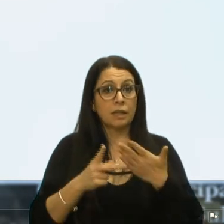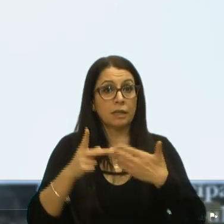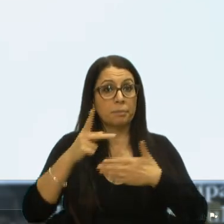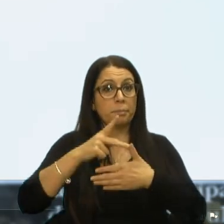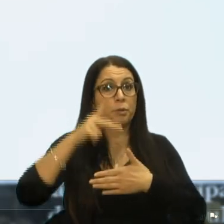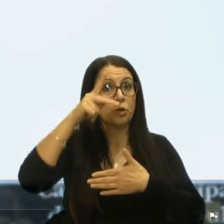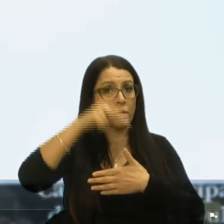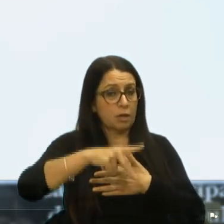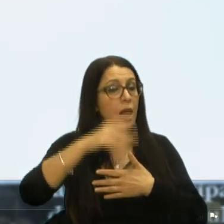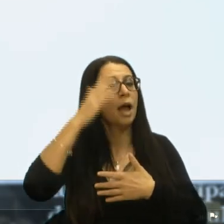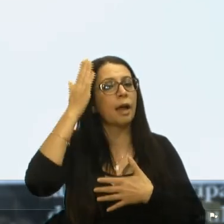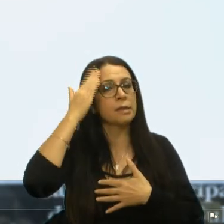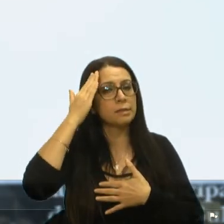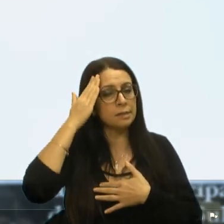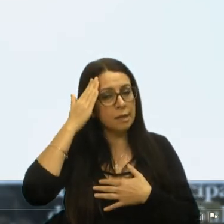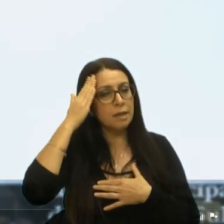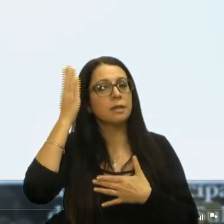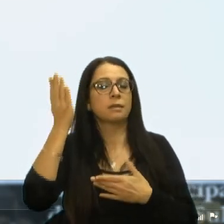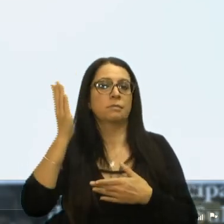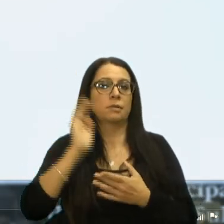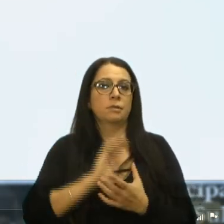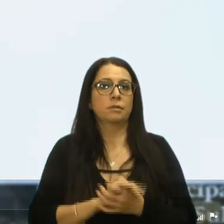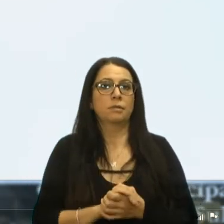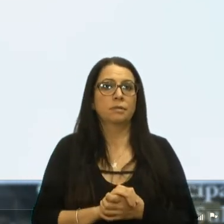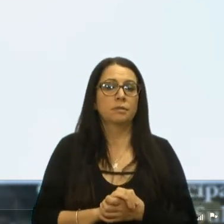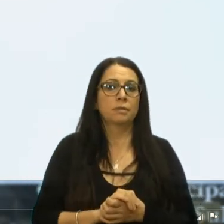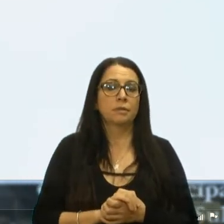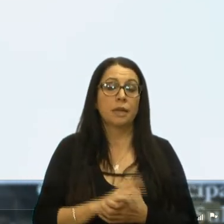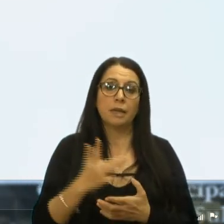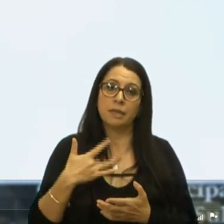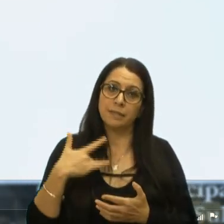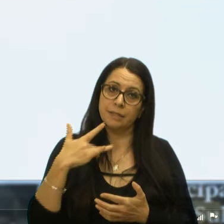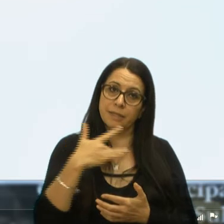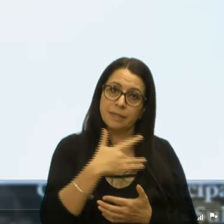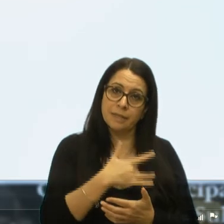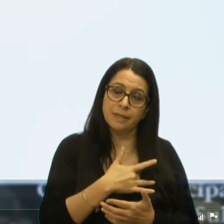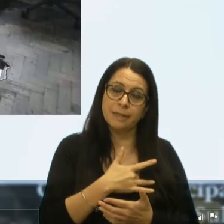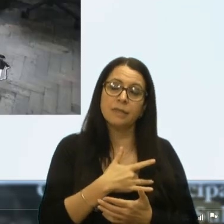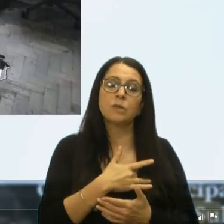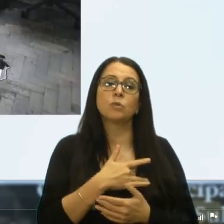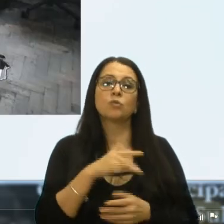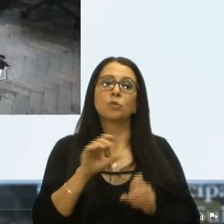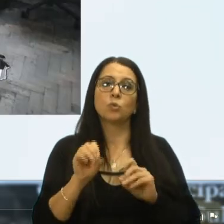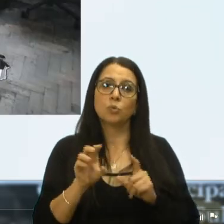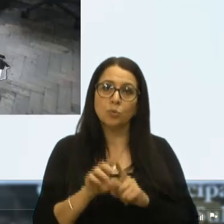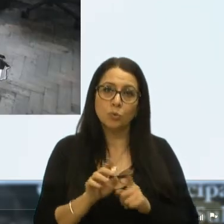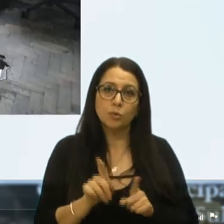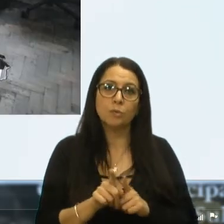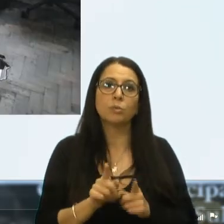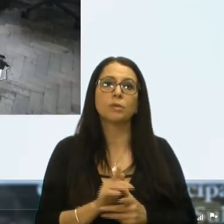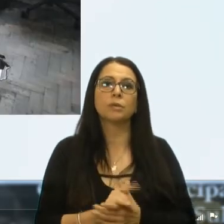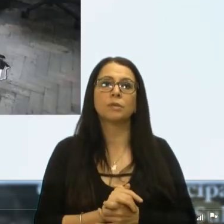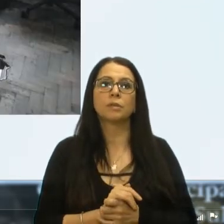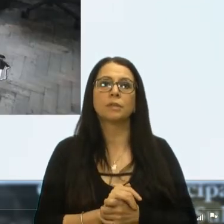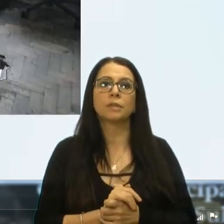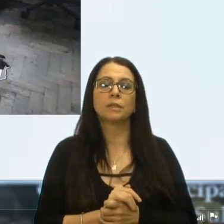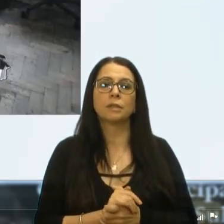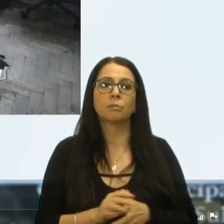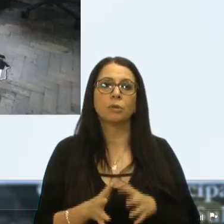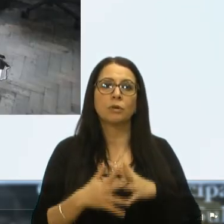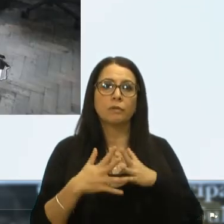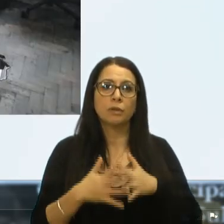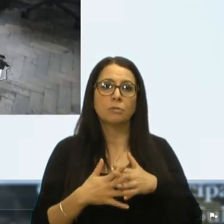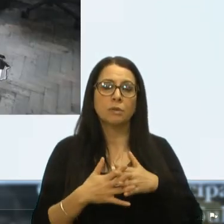sabe, tem prioridade, a saúde é um saco sem fundo, a educação é uma questão polêmica, a